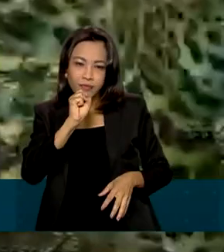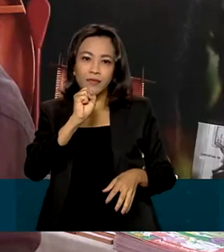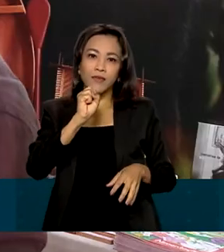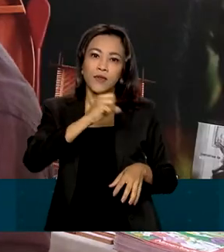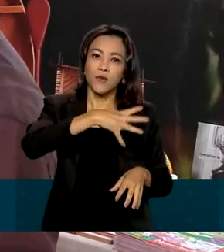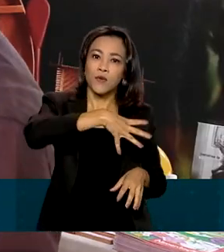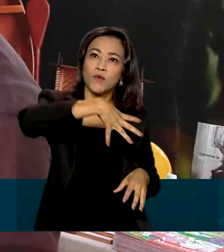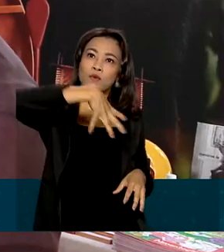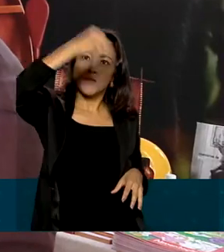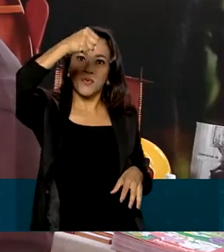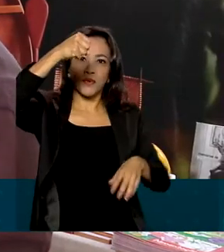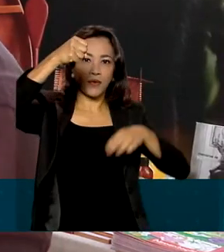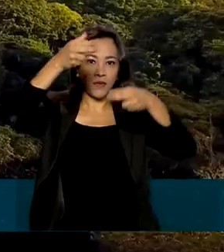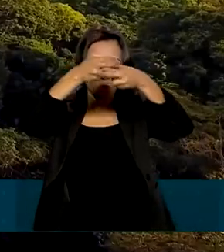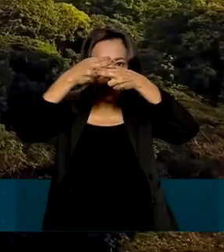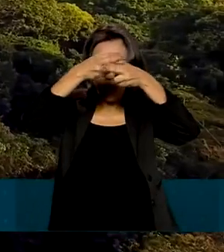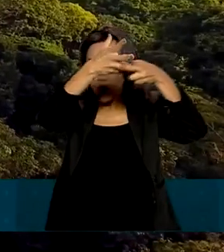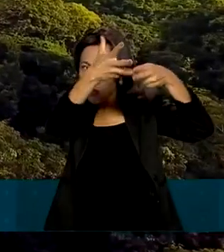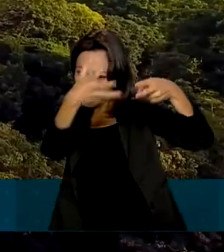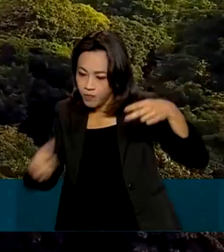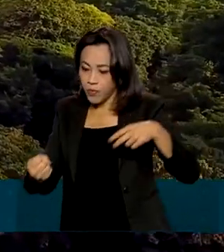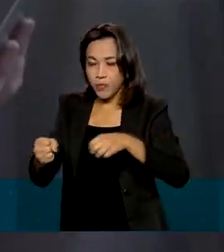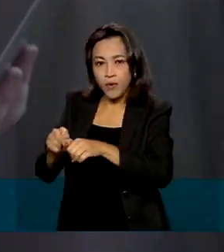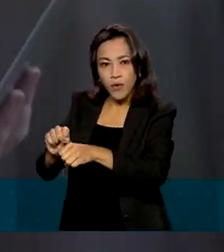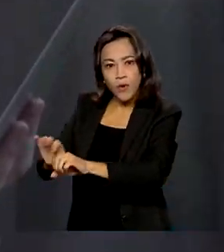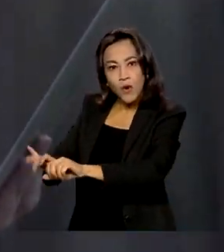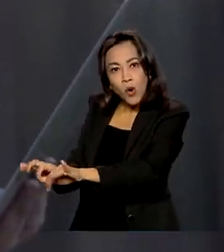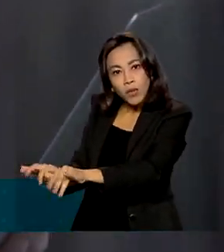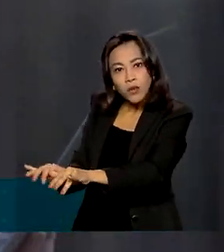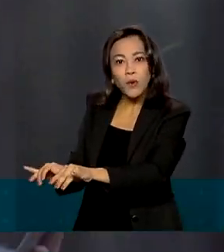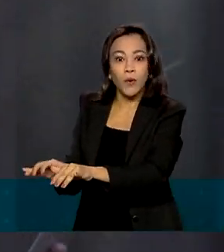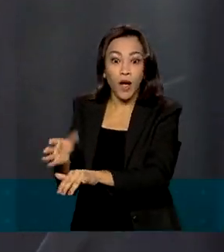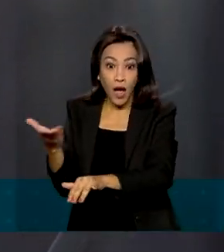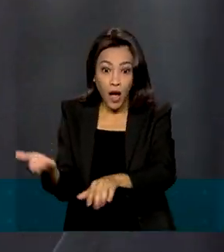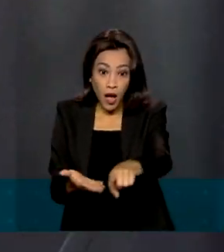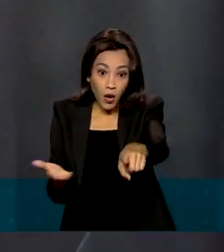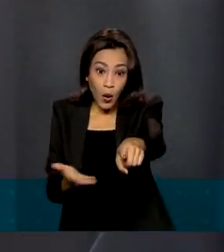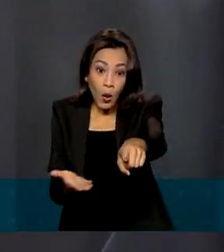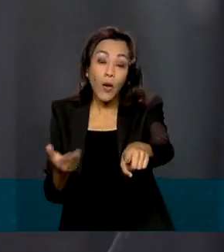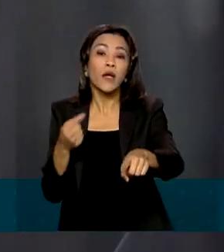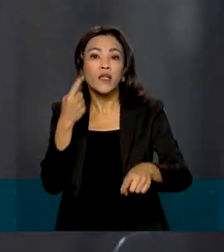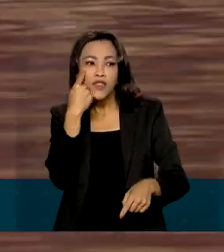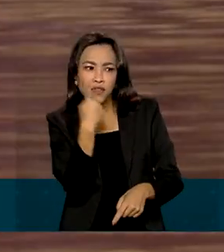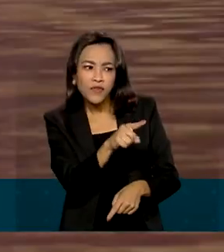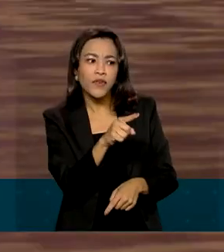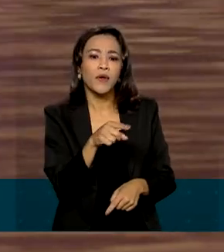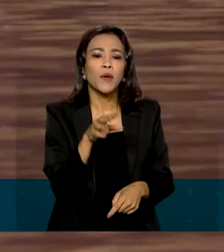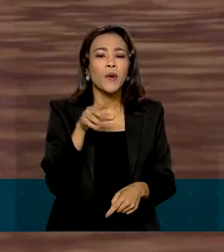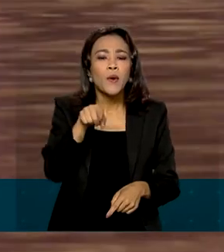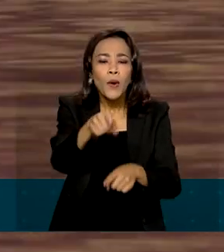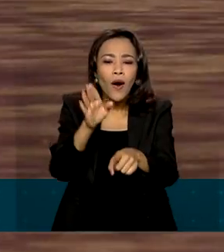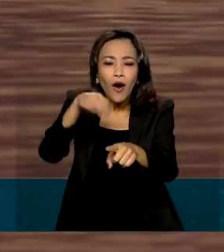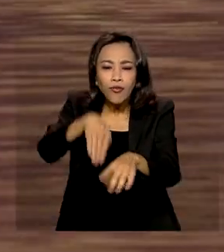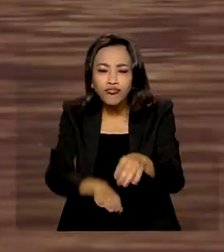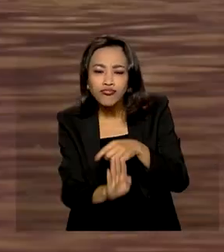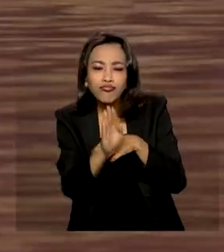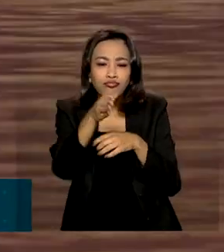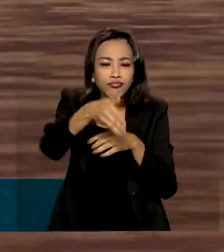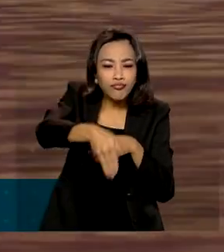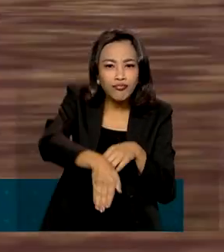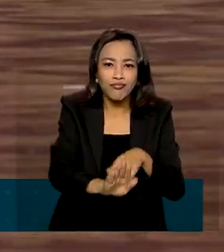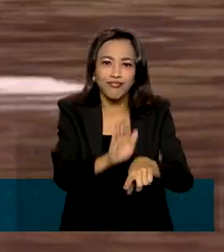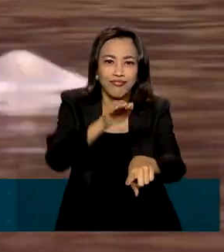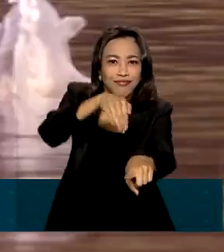satélite para o nosso computador. A gente, por exemplo, identificou agora a presença do peixe-boi dentro do lago do Mamirauá na cheia,